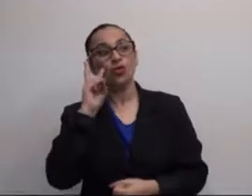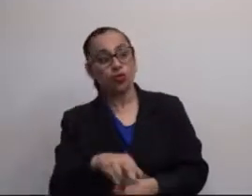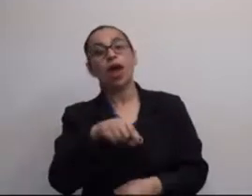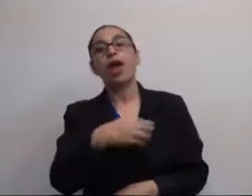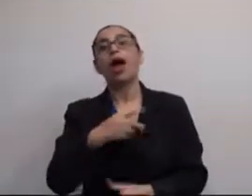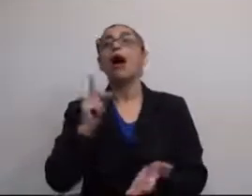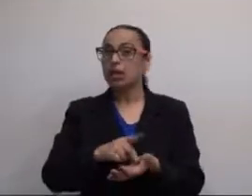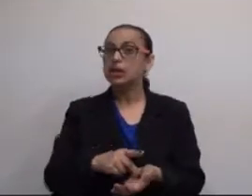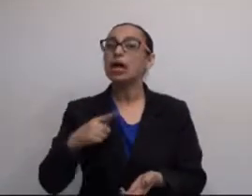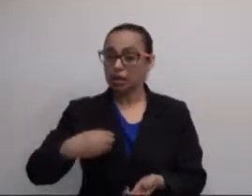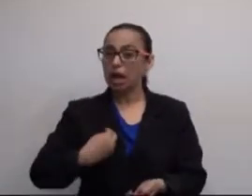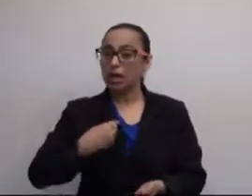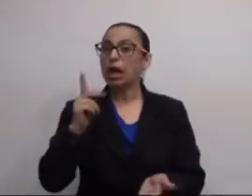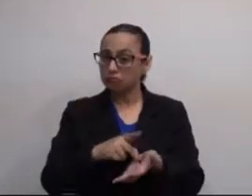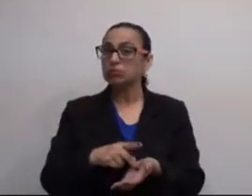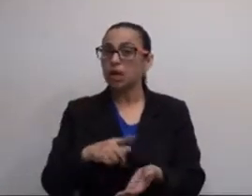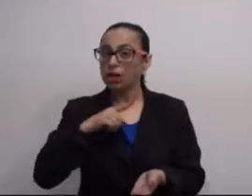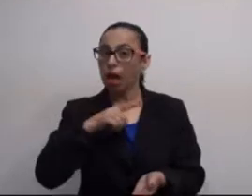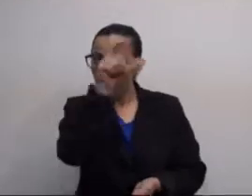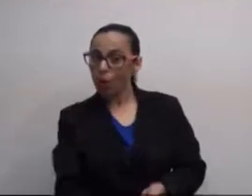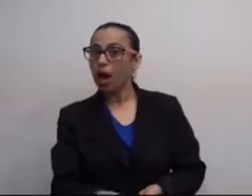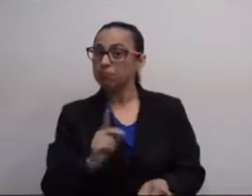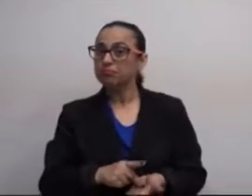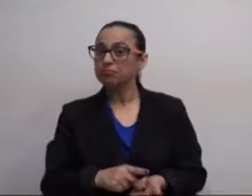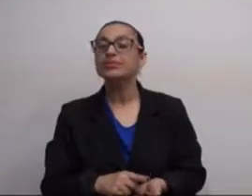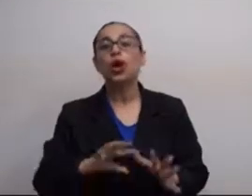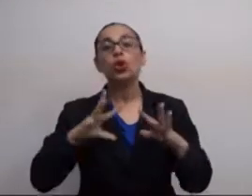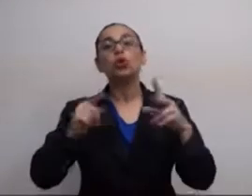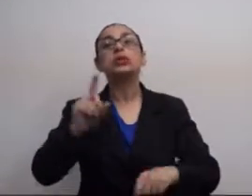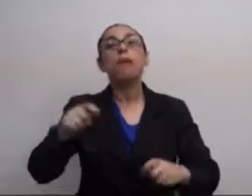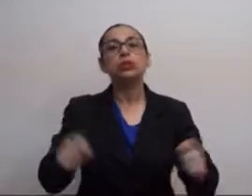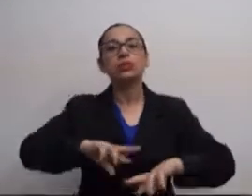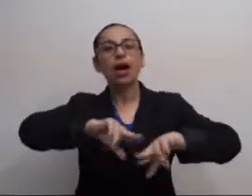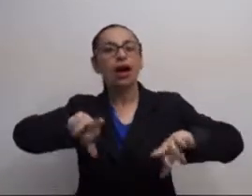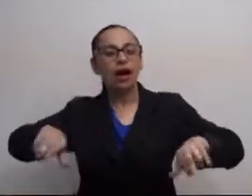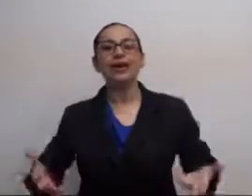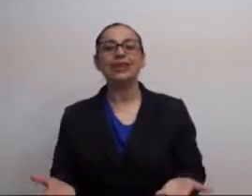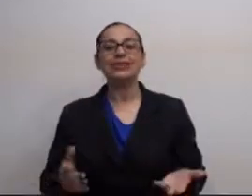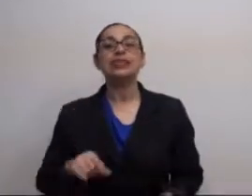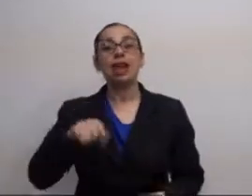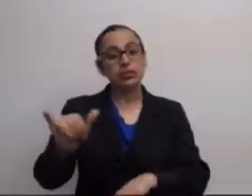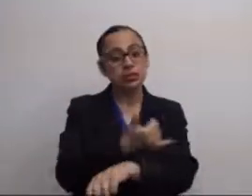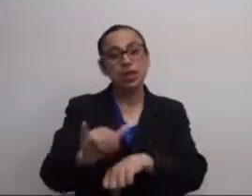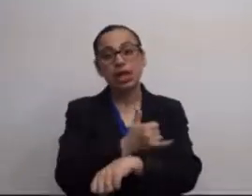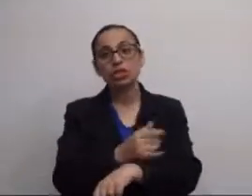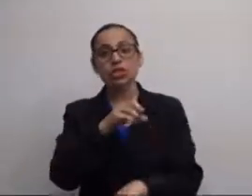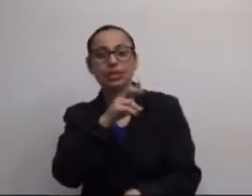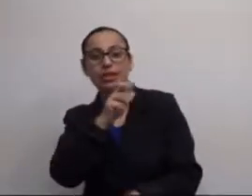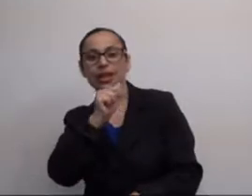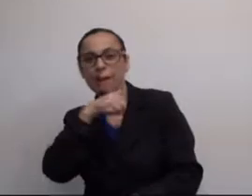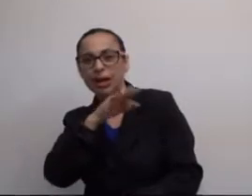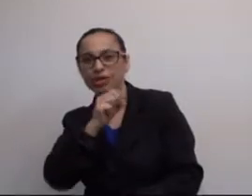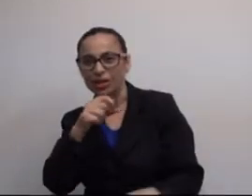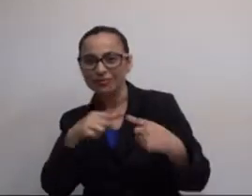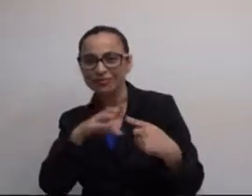foto desse cliente pra que os alunos conheçam esse cliente e vejam que ele realmente tá ali, que ele realmente é alguém? Então, todas essas são